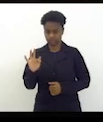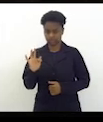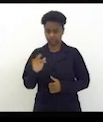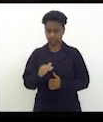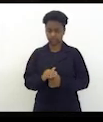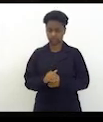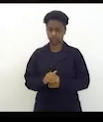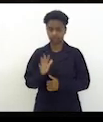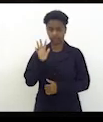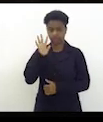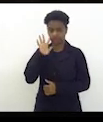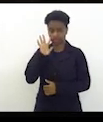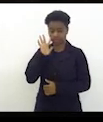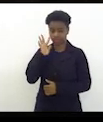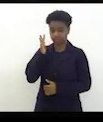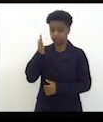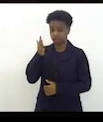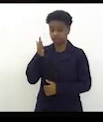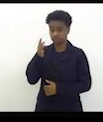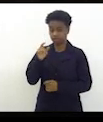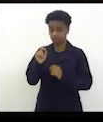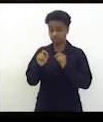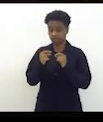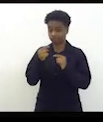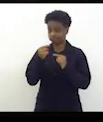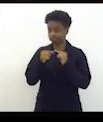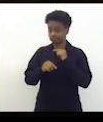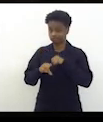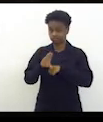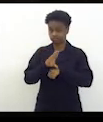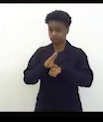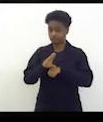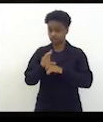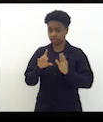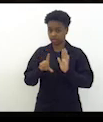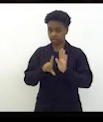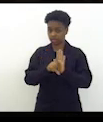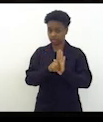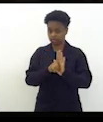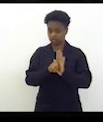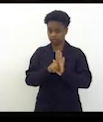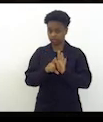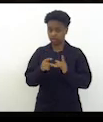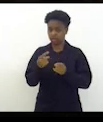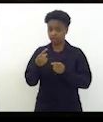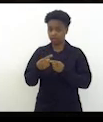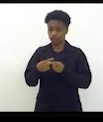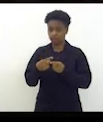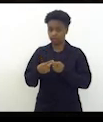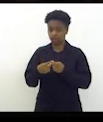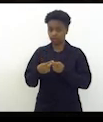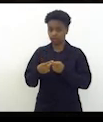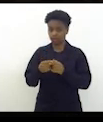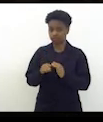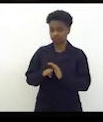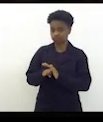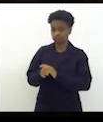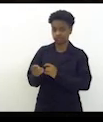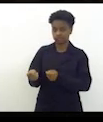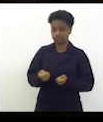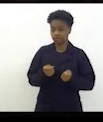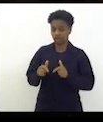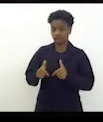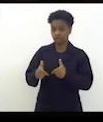decidiu pela inconstitucionalidade da lei o vício de iniciativa